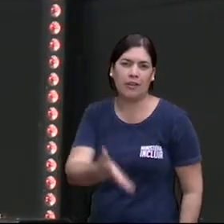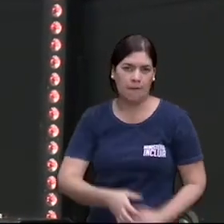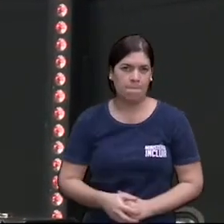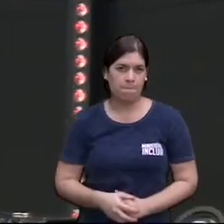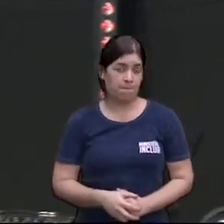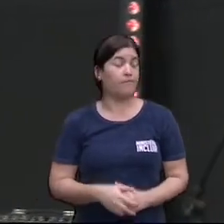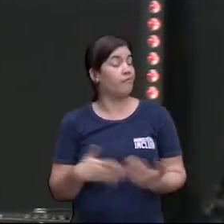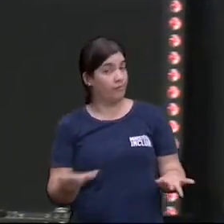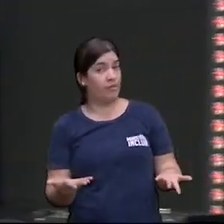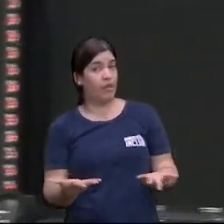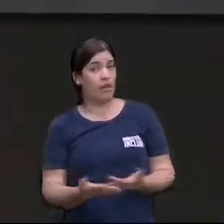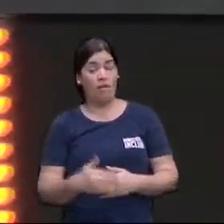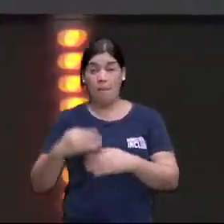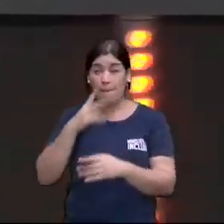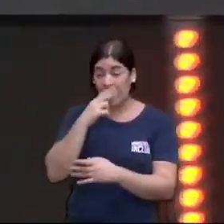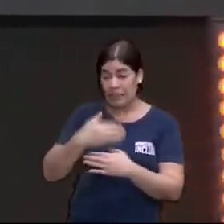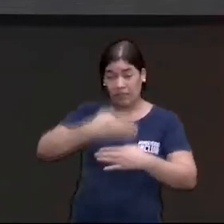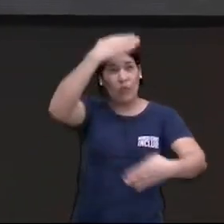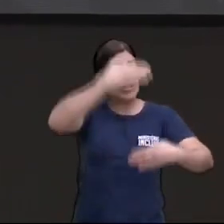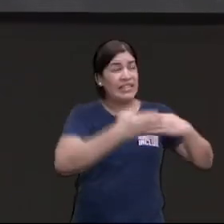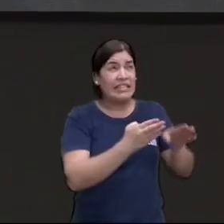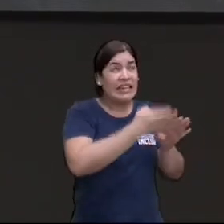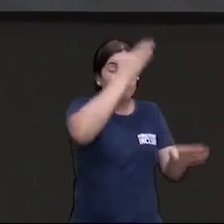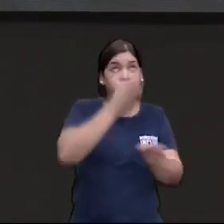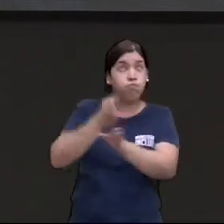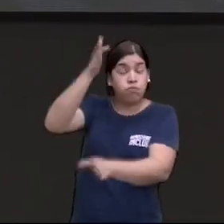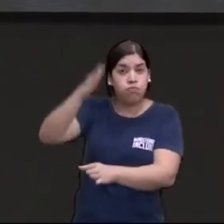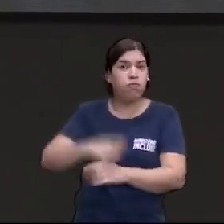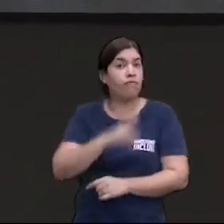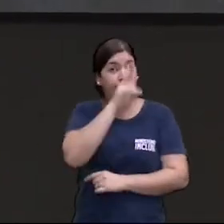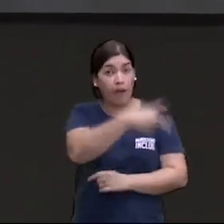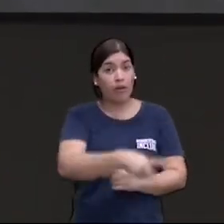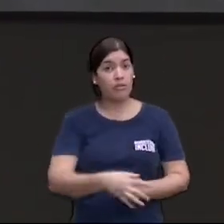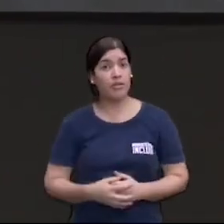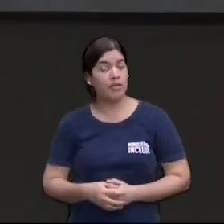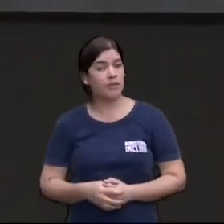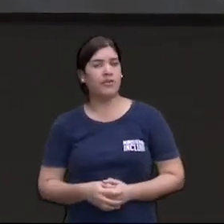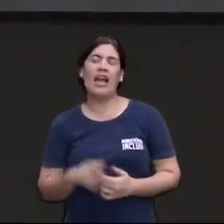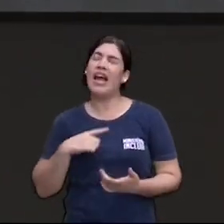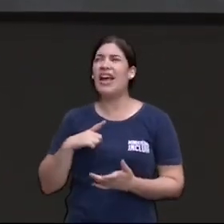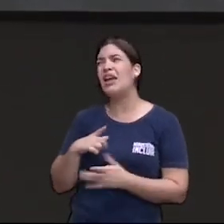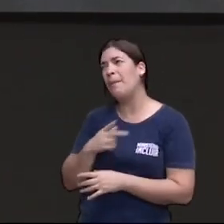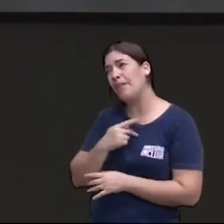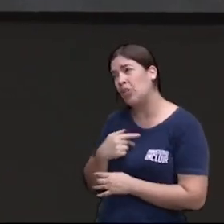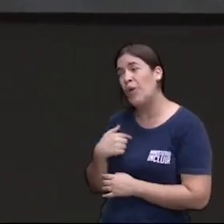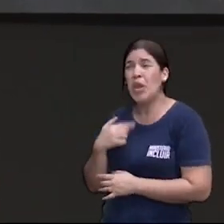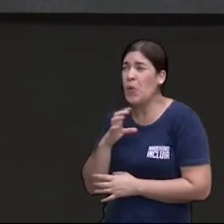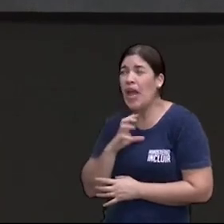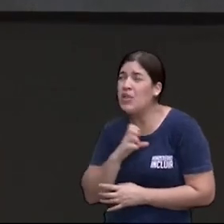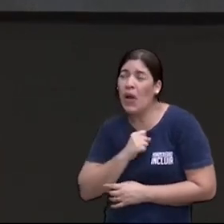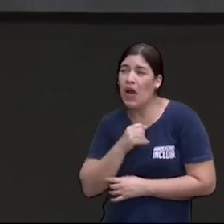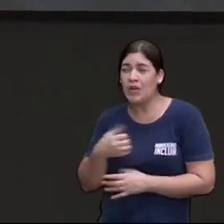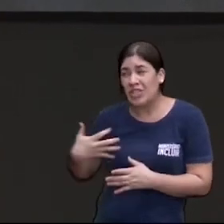meu Deus do céu, Fortaleza, agora, eu tenho um negocinho que eu adoro uma cervejinha, eu estou tomando